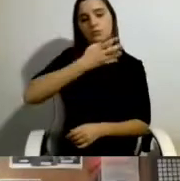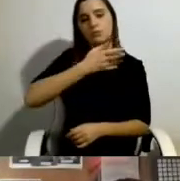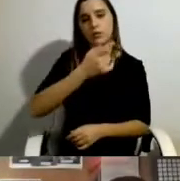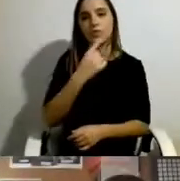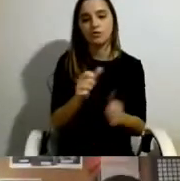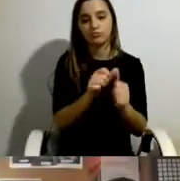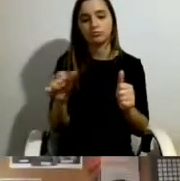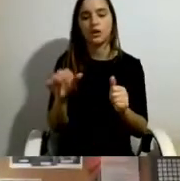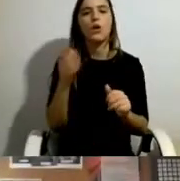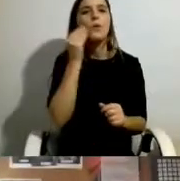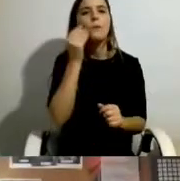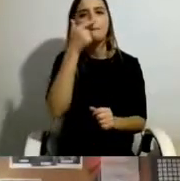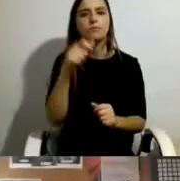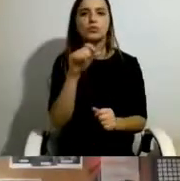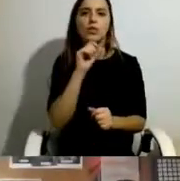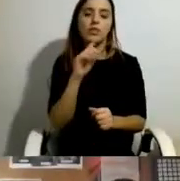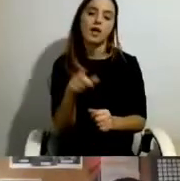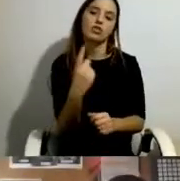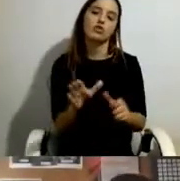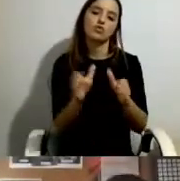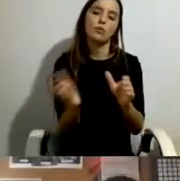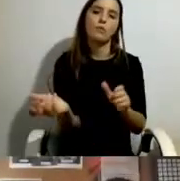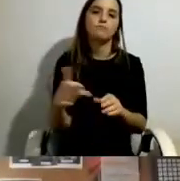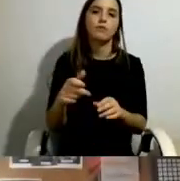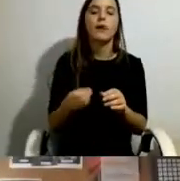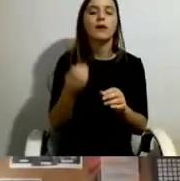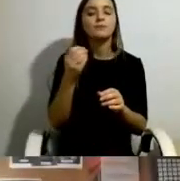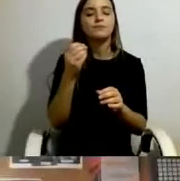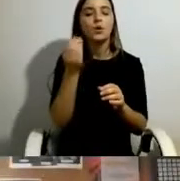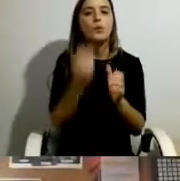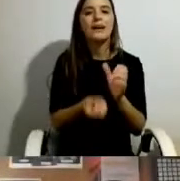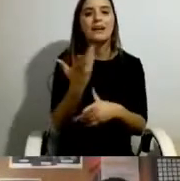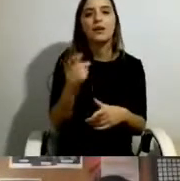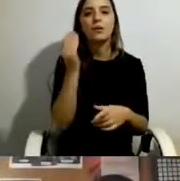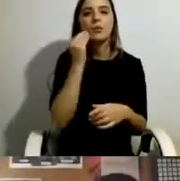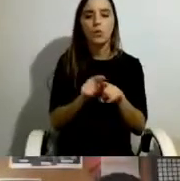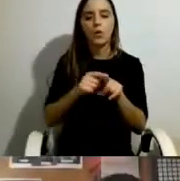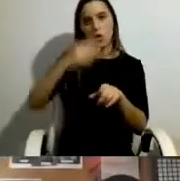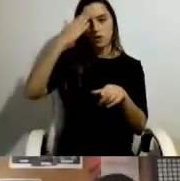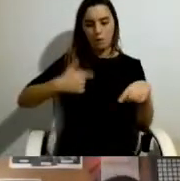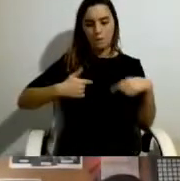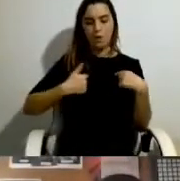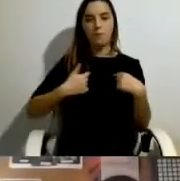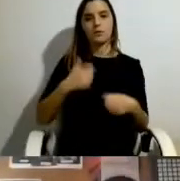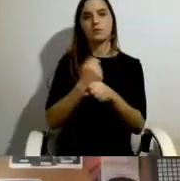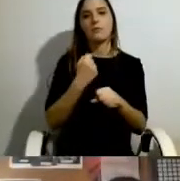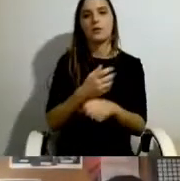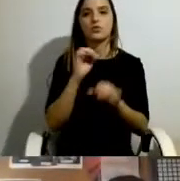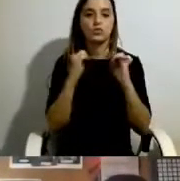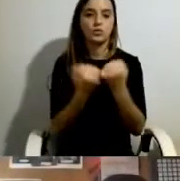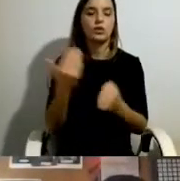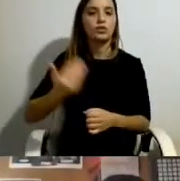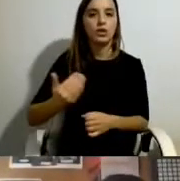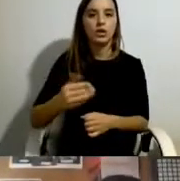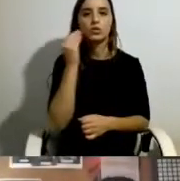constroem o nosso coletivo, como é que são mais autoconscientes do seu papel na sociedade, dos seus direitos e do modo como